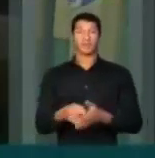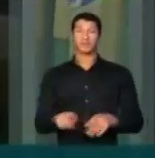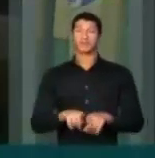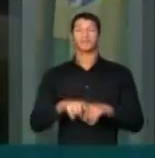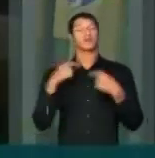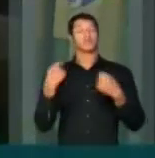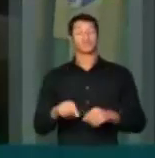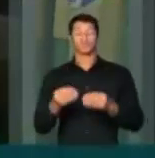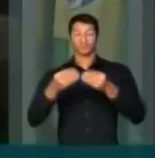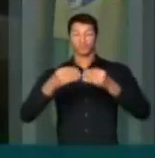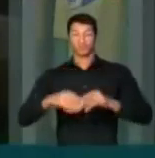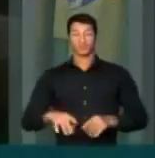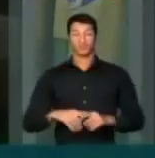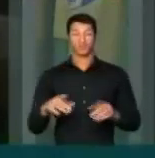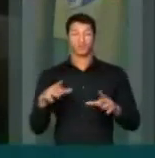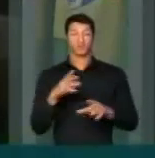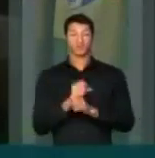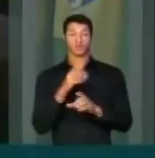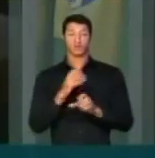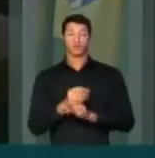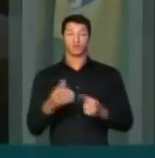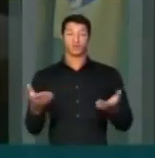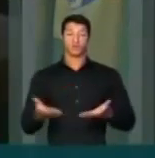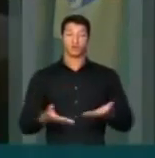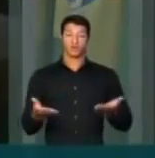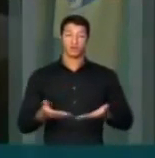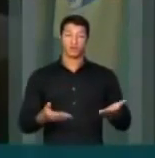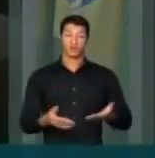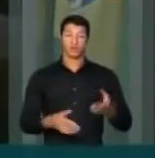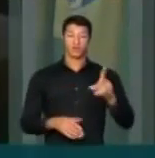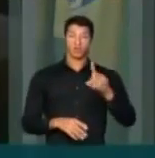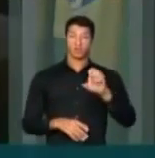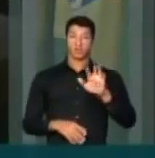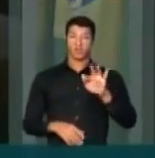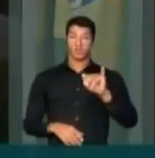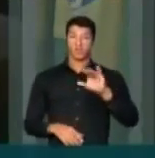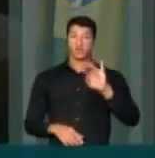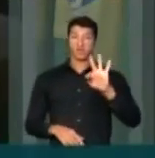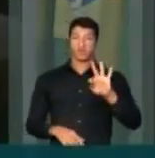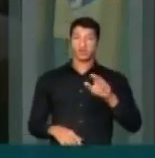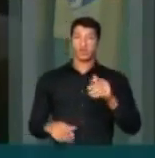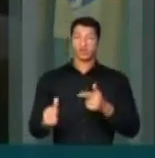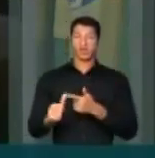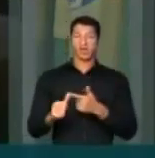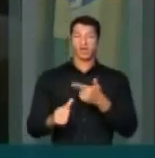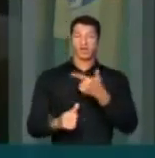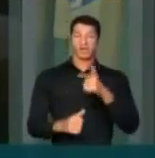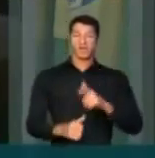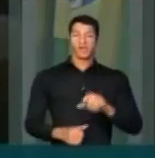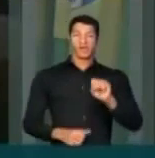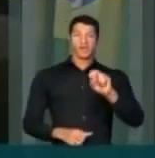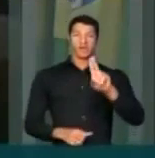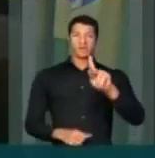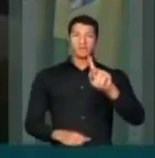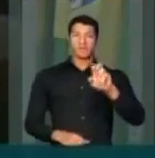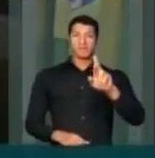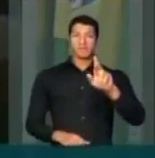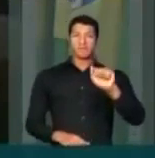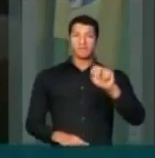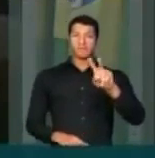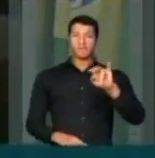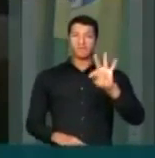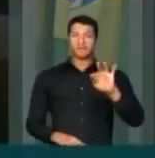deficitária. Soma-se a isso agora o déficit primário. Não tem mais superávit, que era um dos